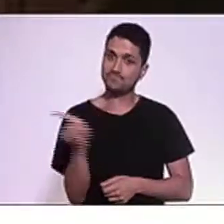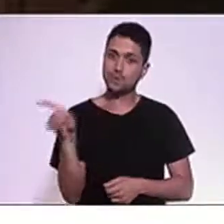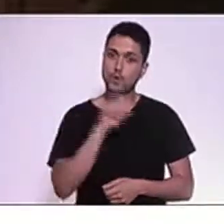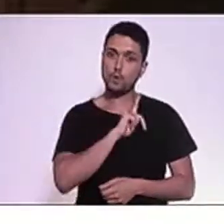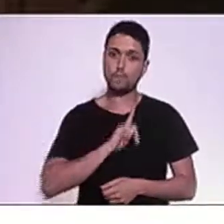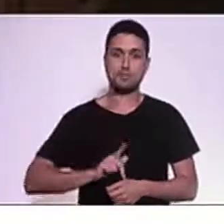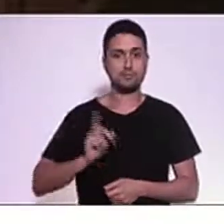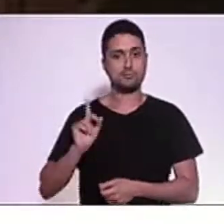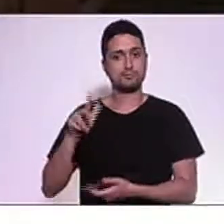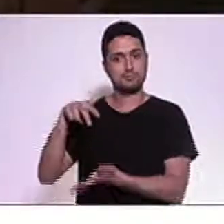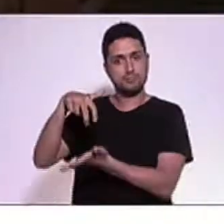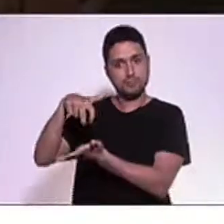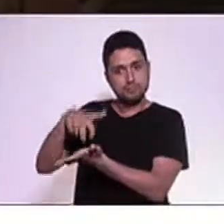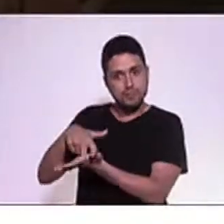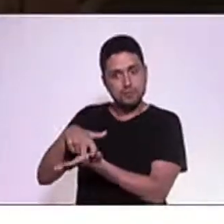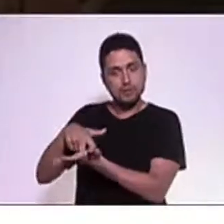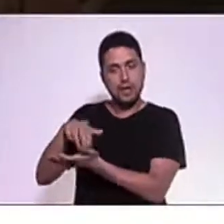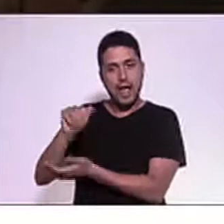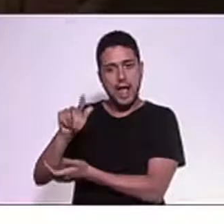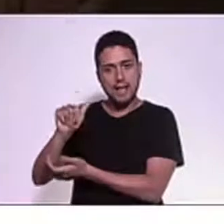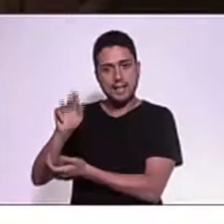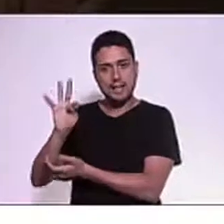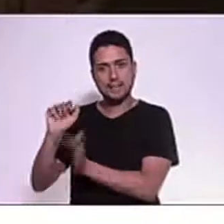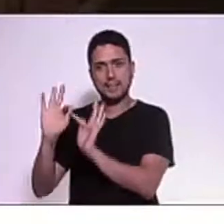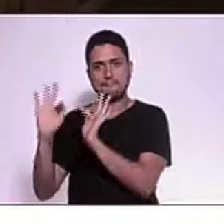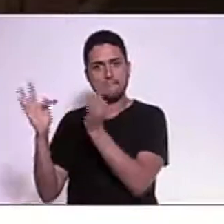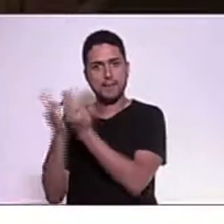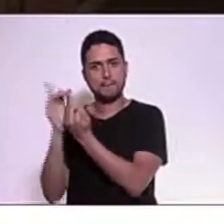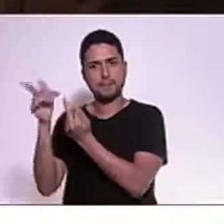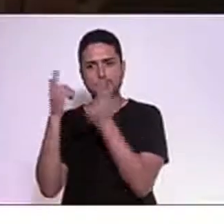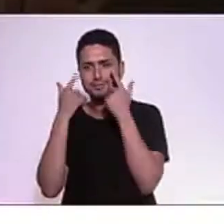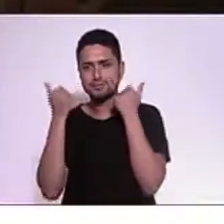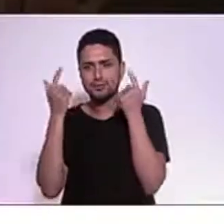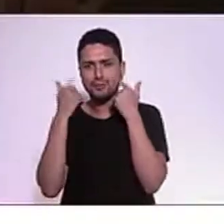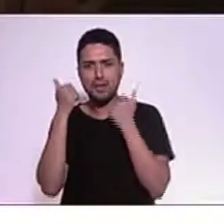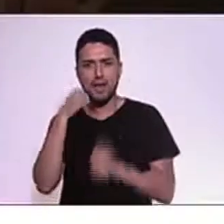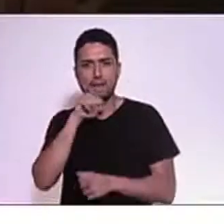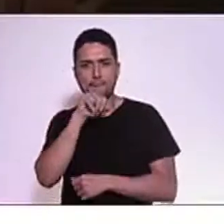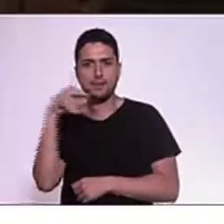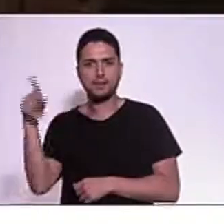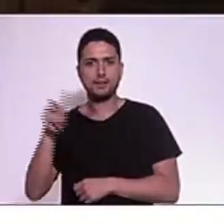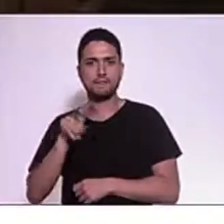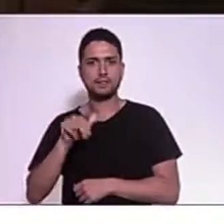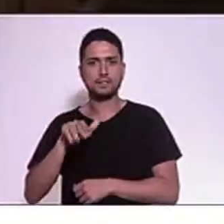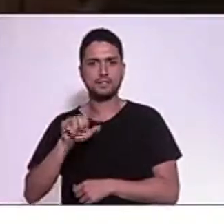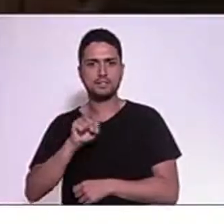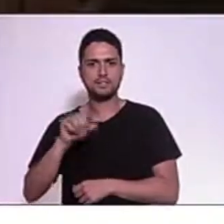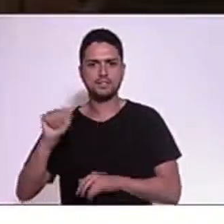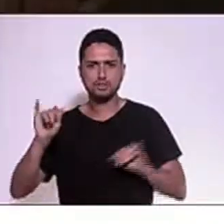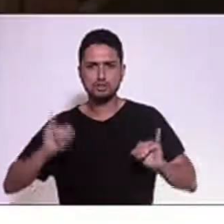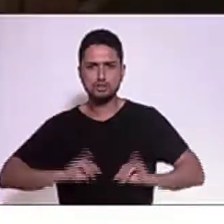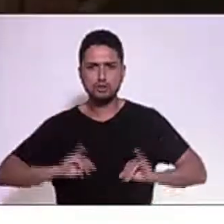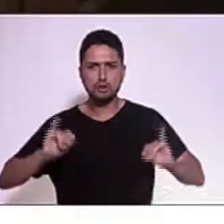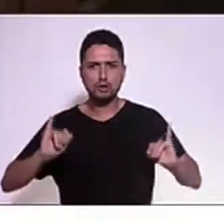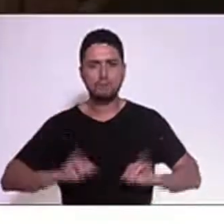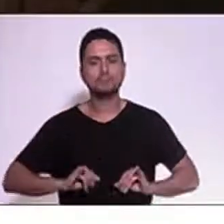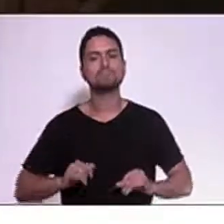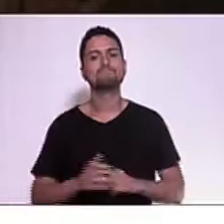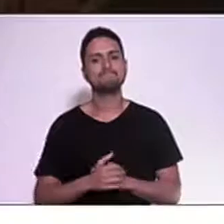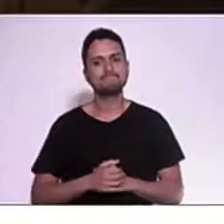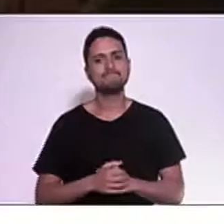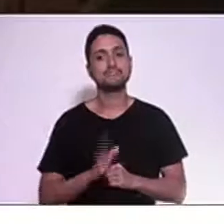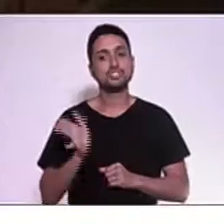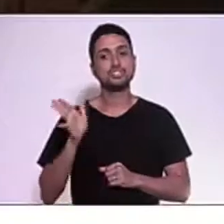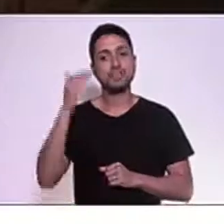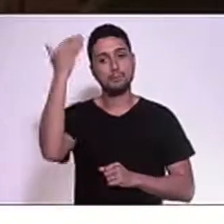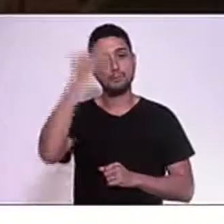ter se ajoelhado à família de Ágata. Sua mãe, Vanessa, sofre e ficou provado, senhora presidenta, que foi um agente da